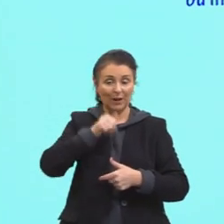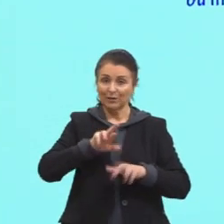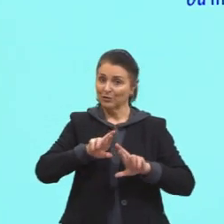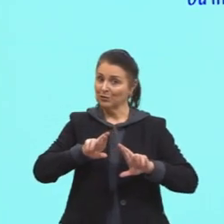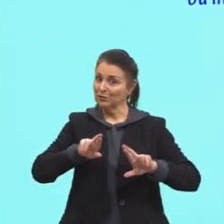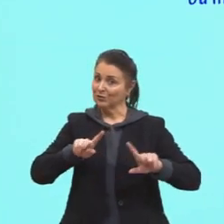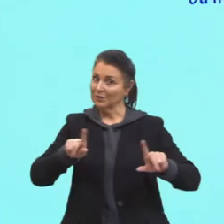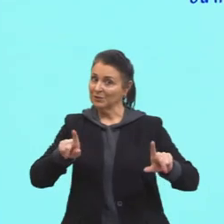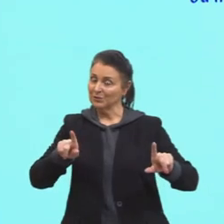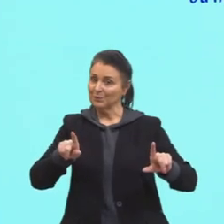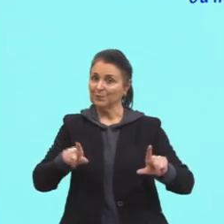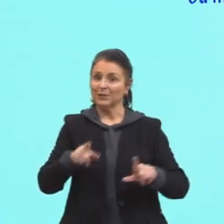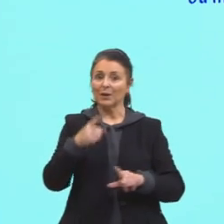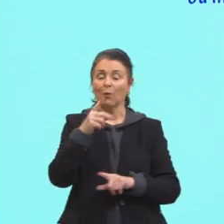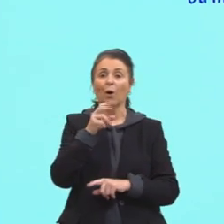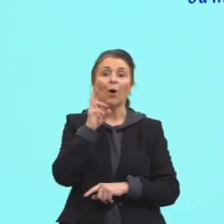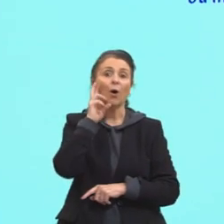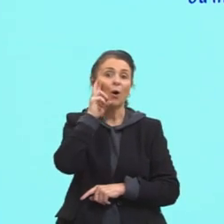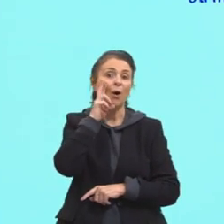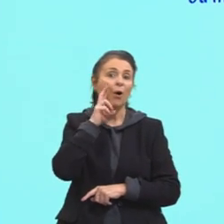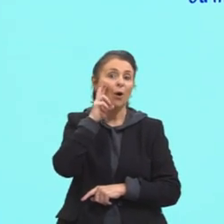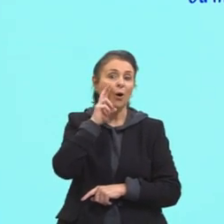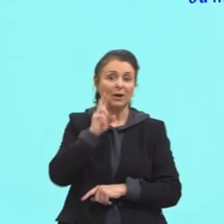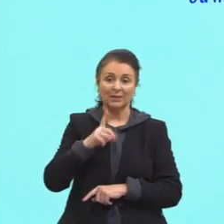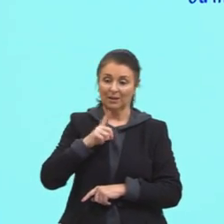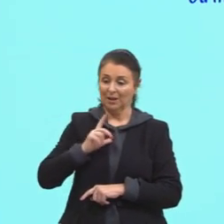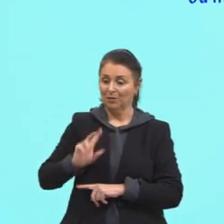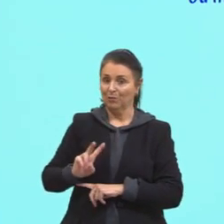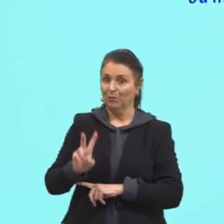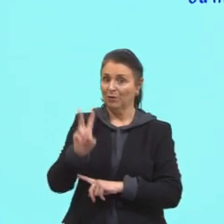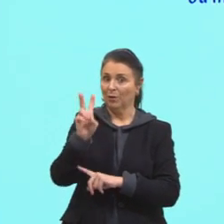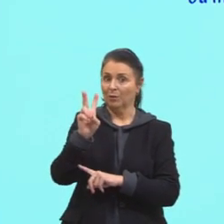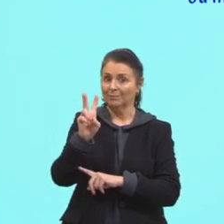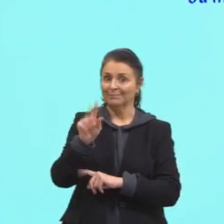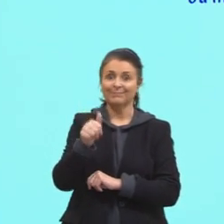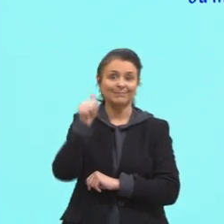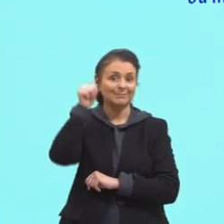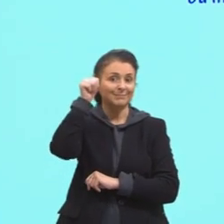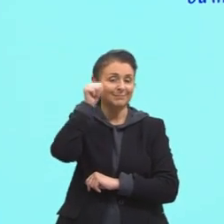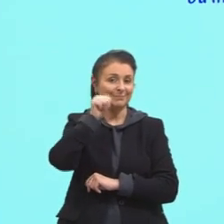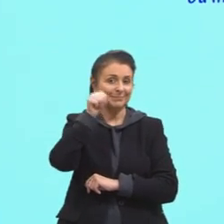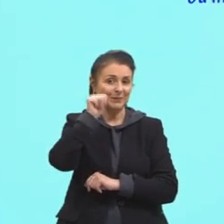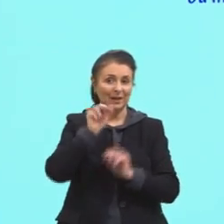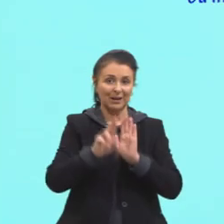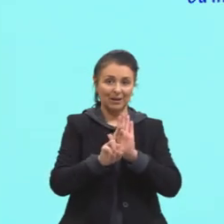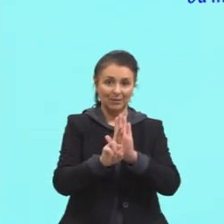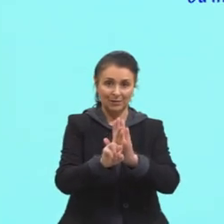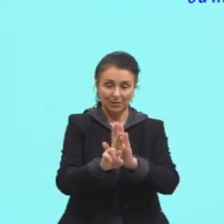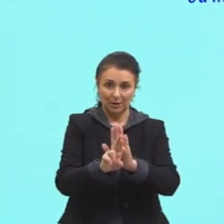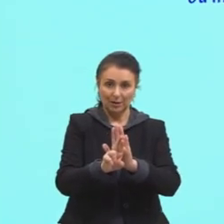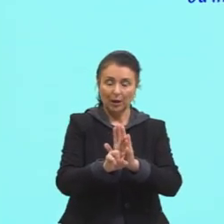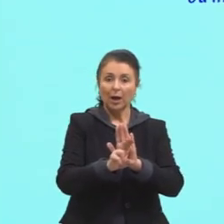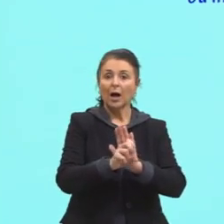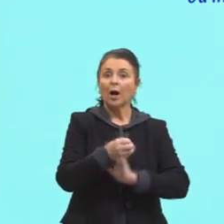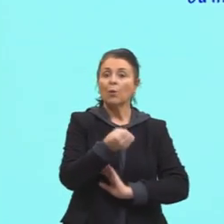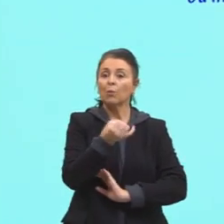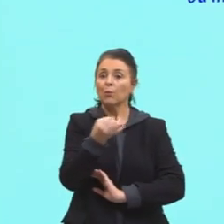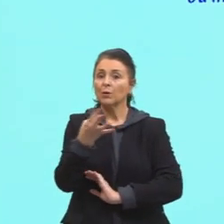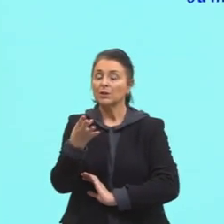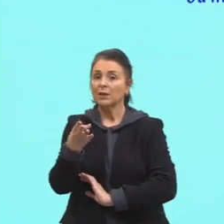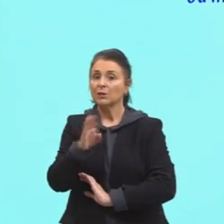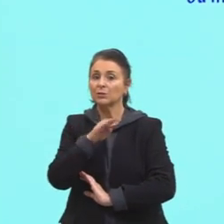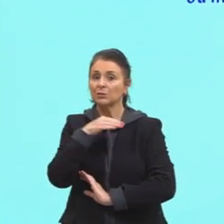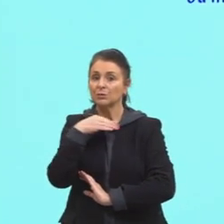barras em rosa representam ali os valores para mulheres. O número de óbitos a cada 100 mil habitantes,